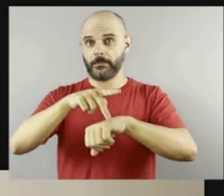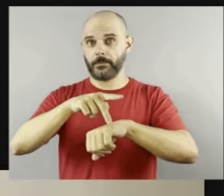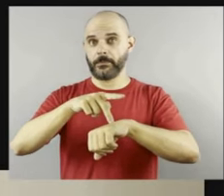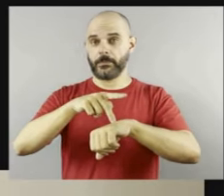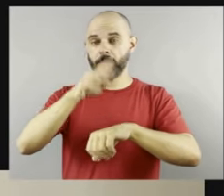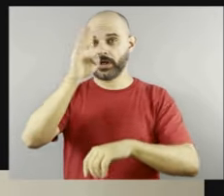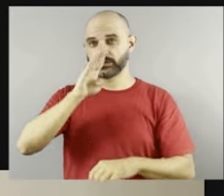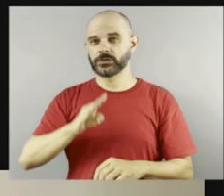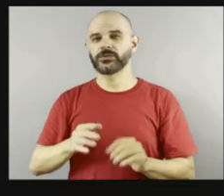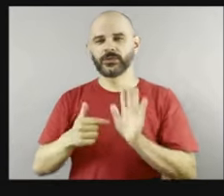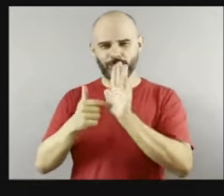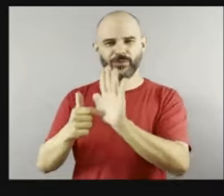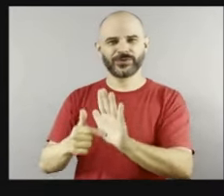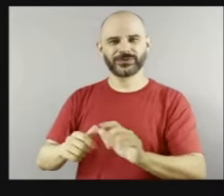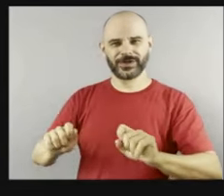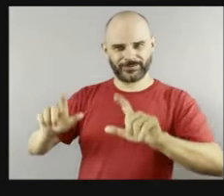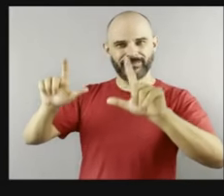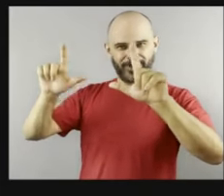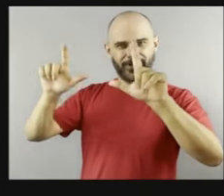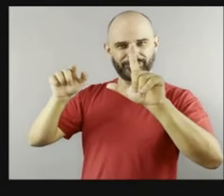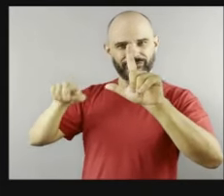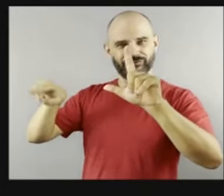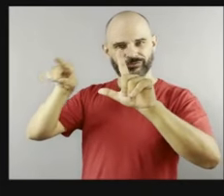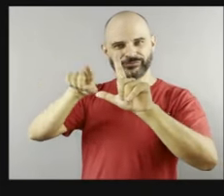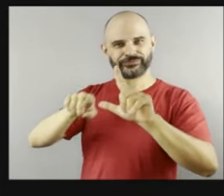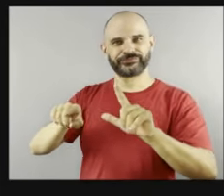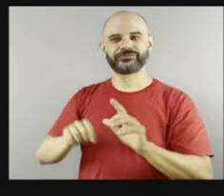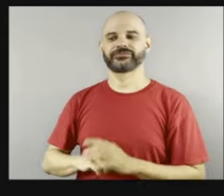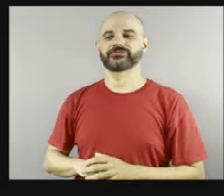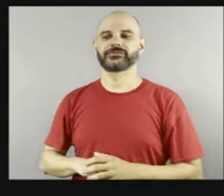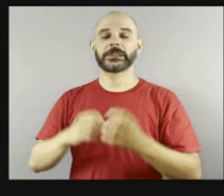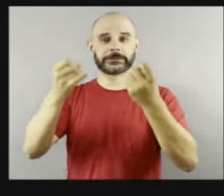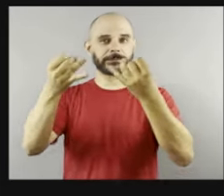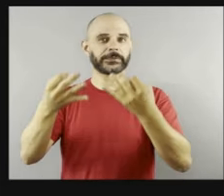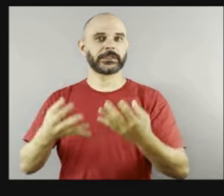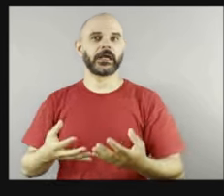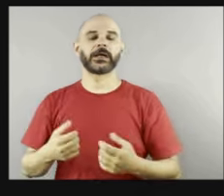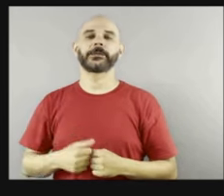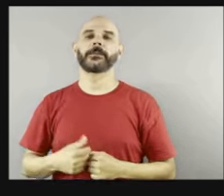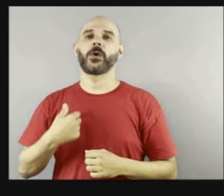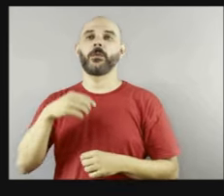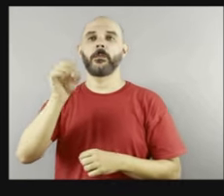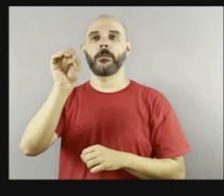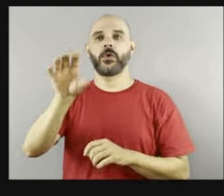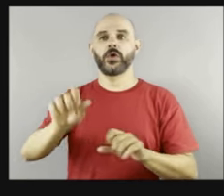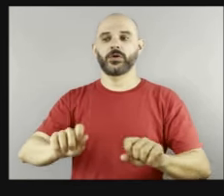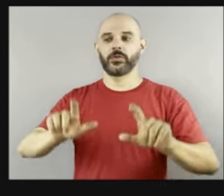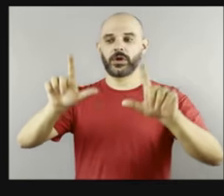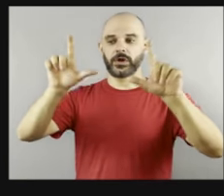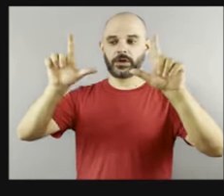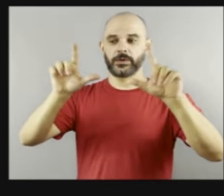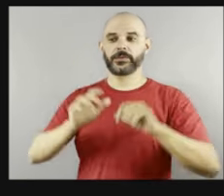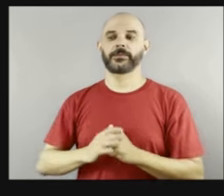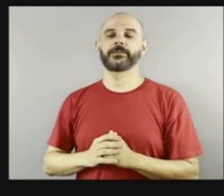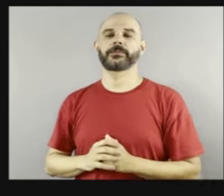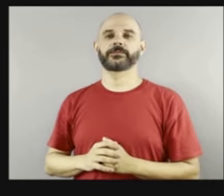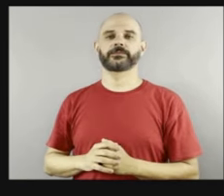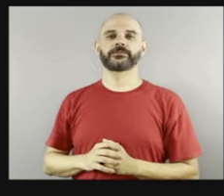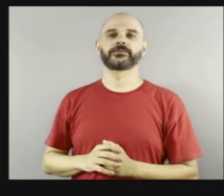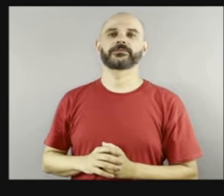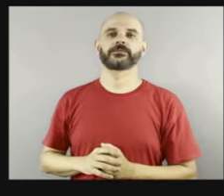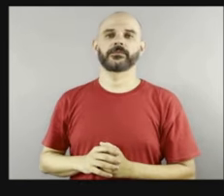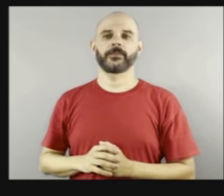Sem dúvida. Eu vou botar aqui uma imagem, essa daqui é por onde era da apresentação, né, do